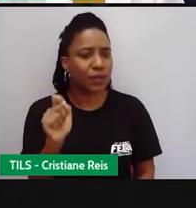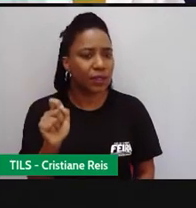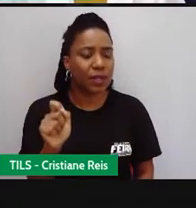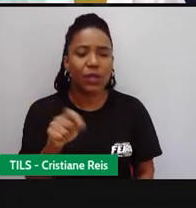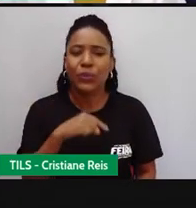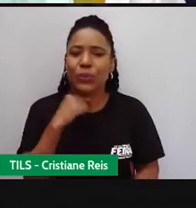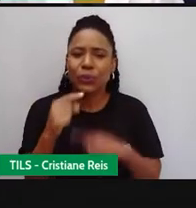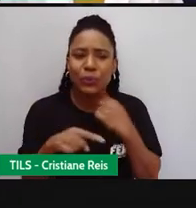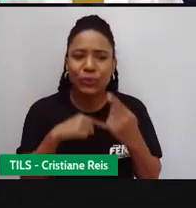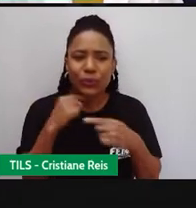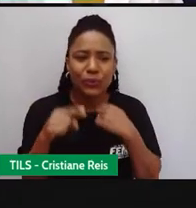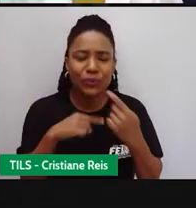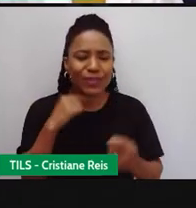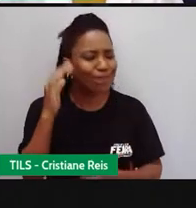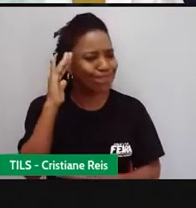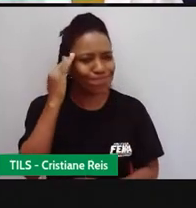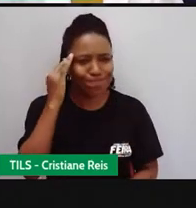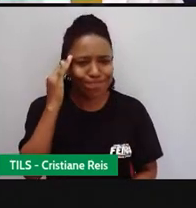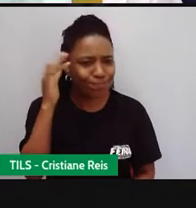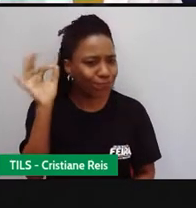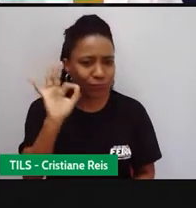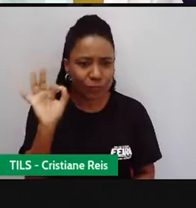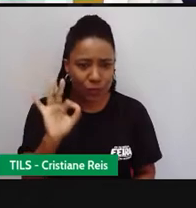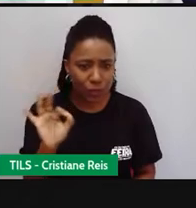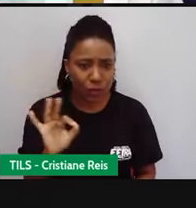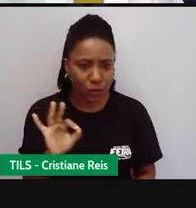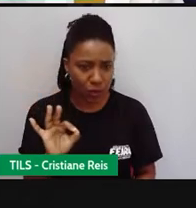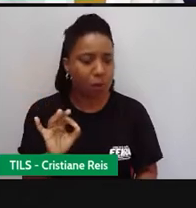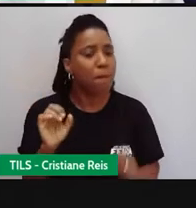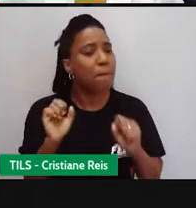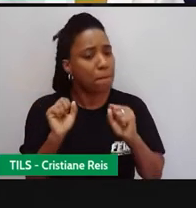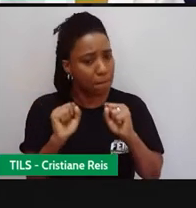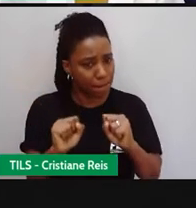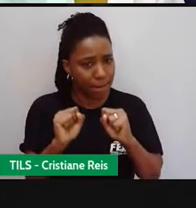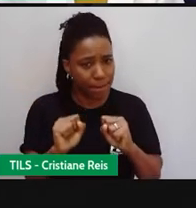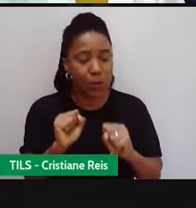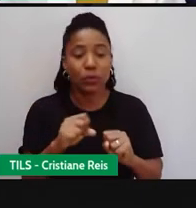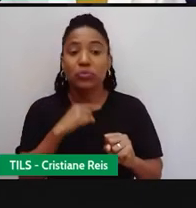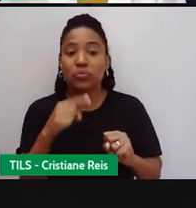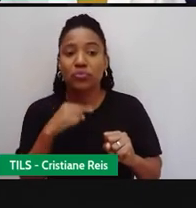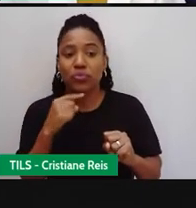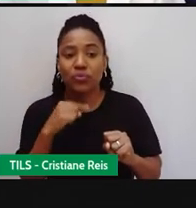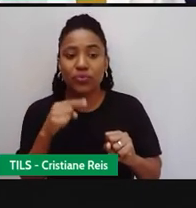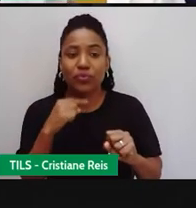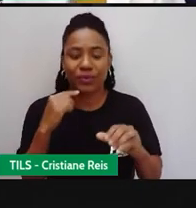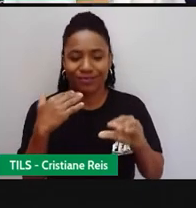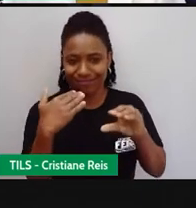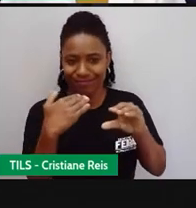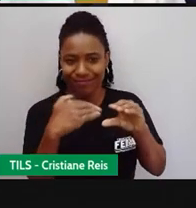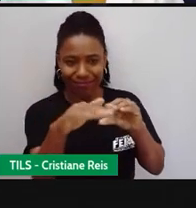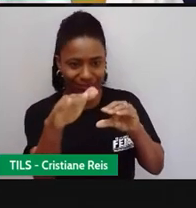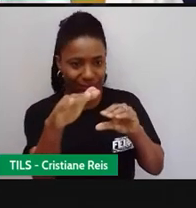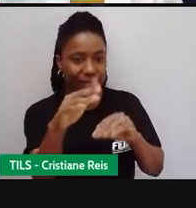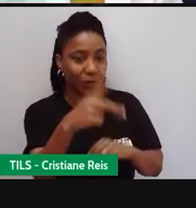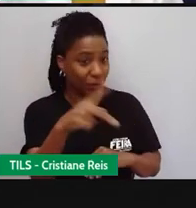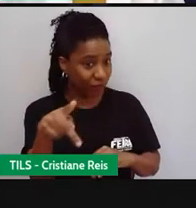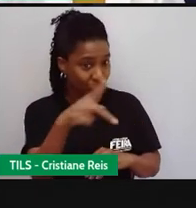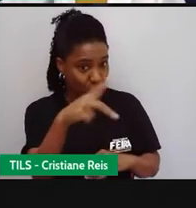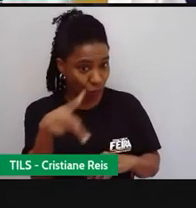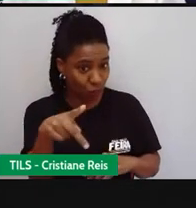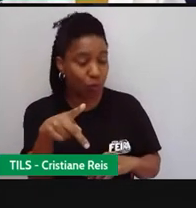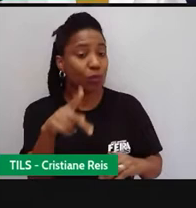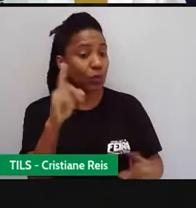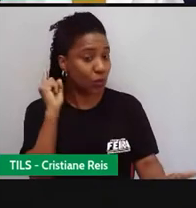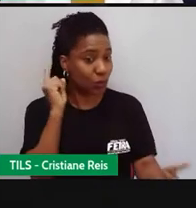muito natural ter dúvidas durante a aprendizagem. Mas não deixe de tirá-las na primeira oportunidade